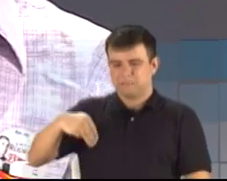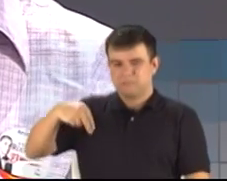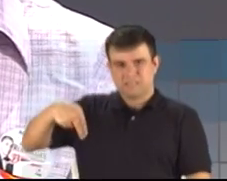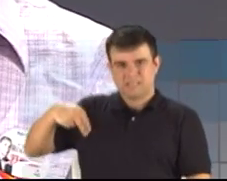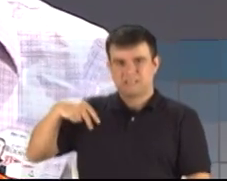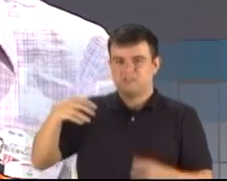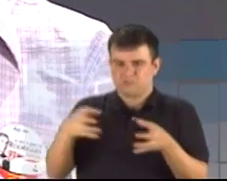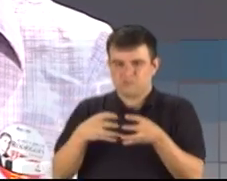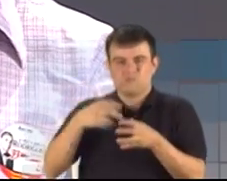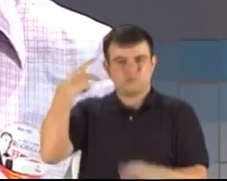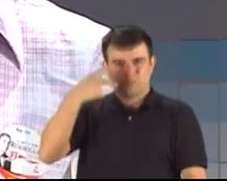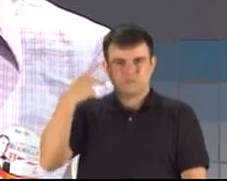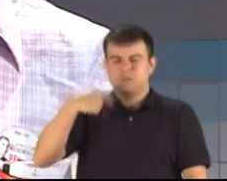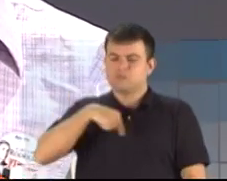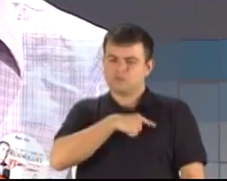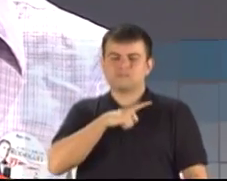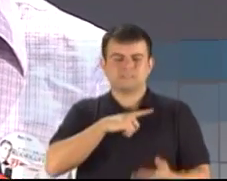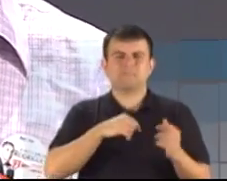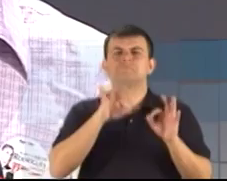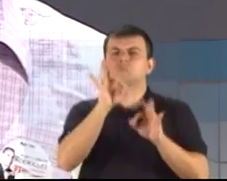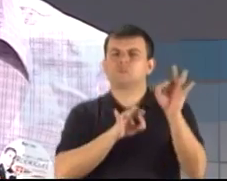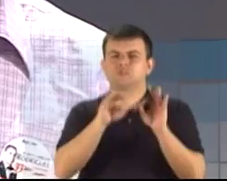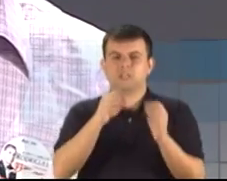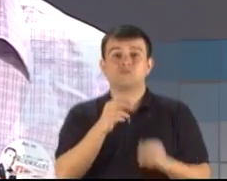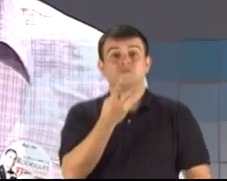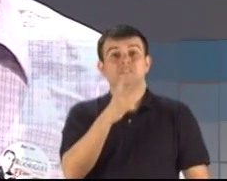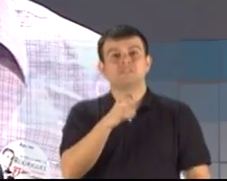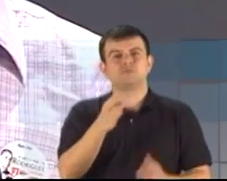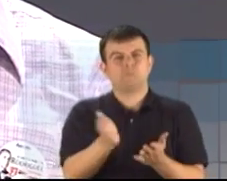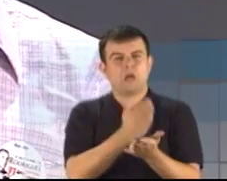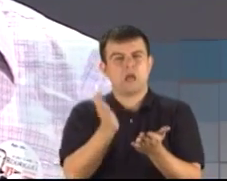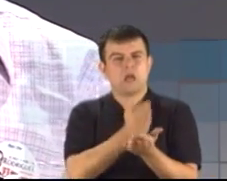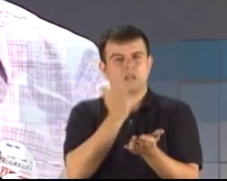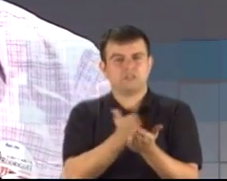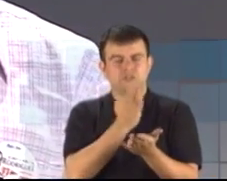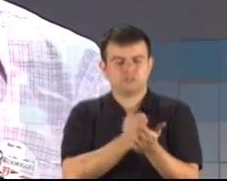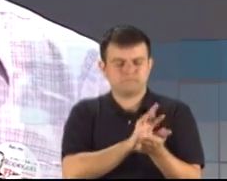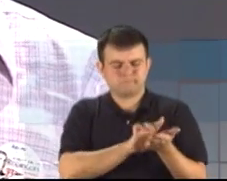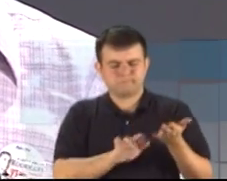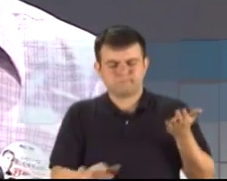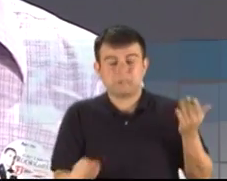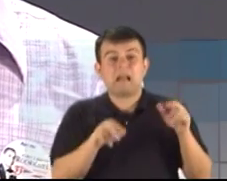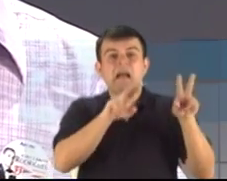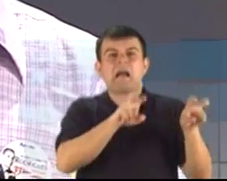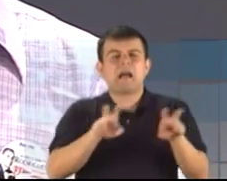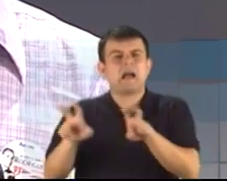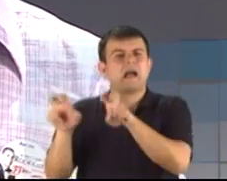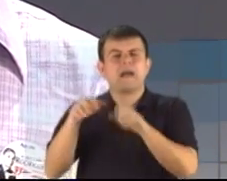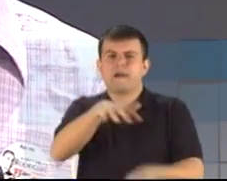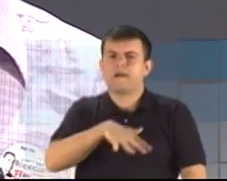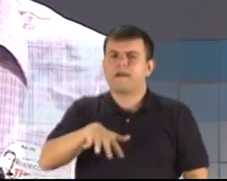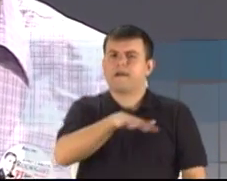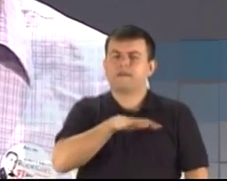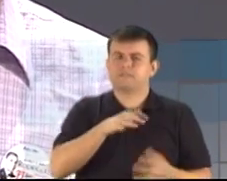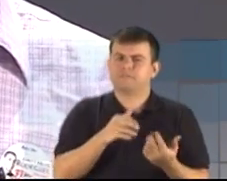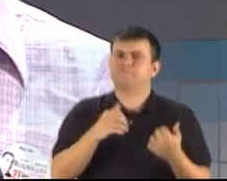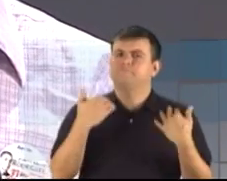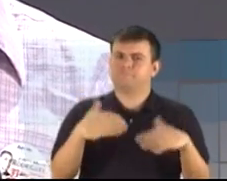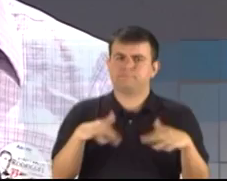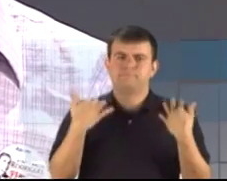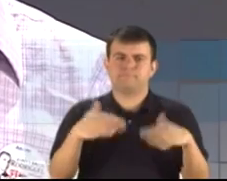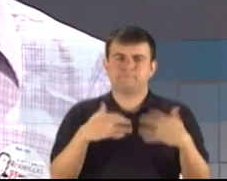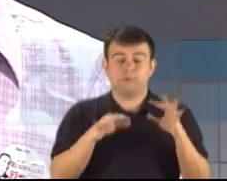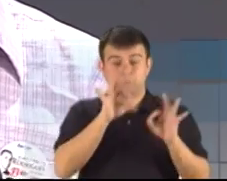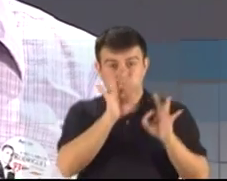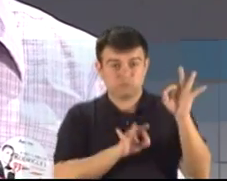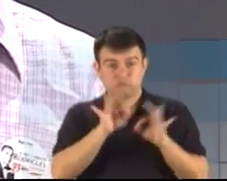protocolado no TRE com 25 páginas, onde abrange todas as áreas dentro do Rio Grande do Sul. E dizer que é um projeto de